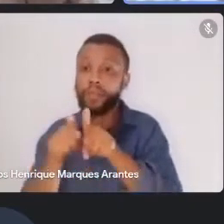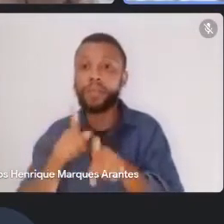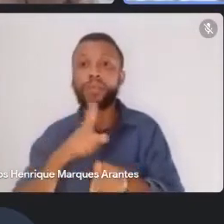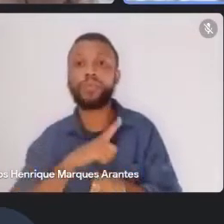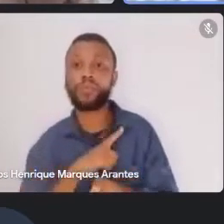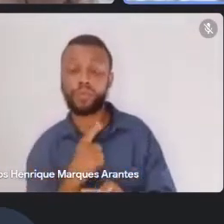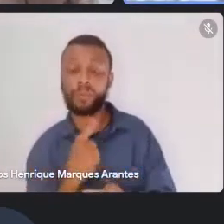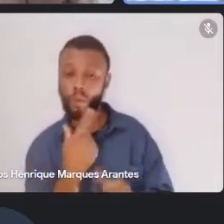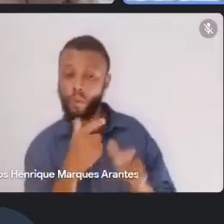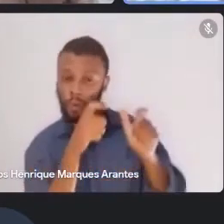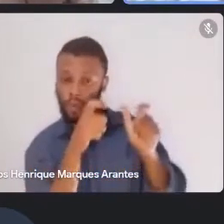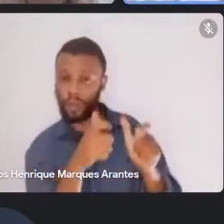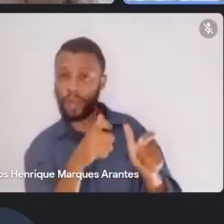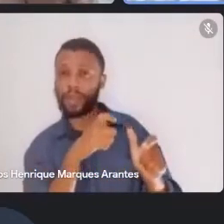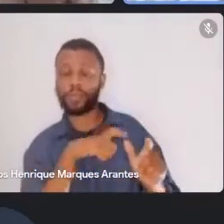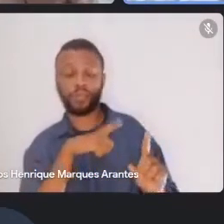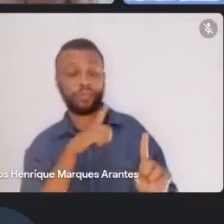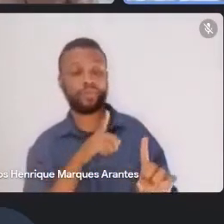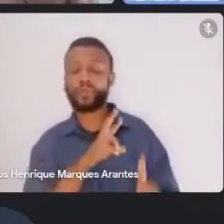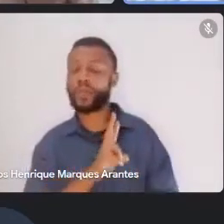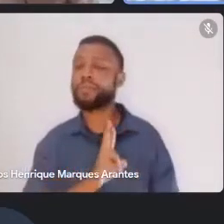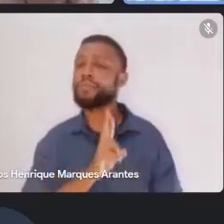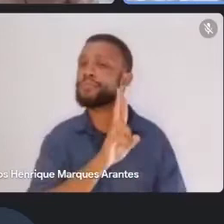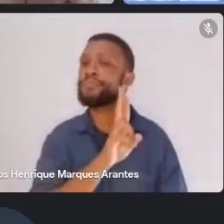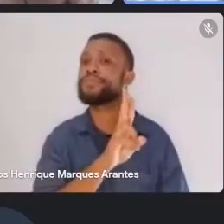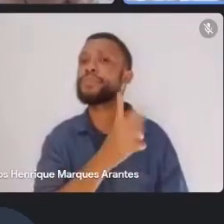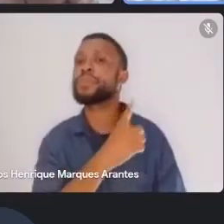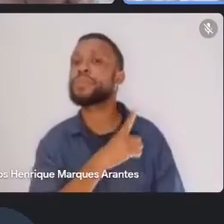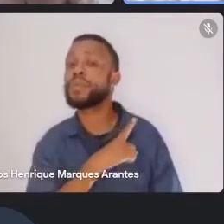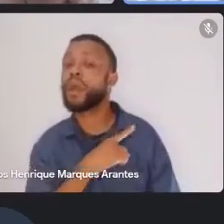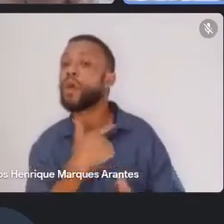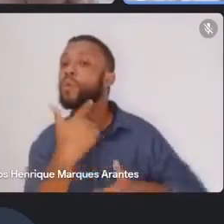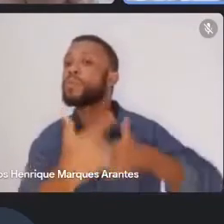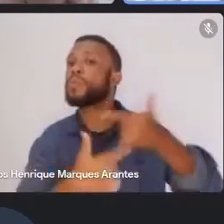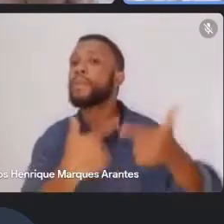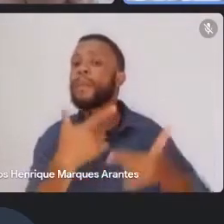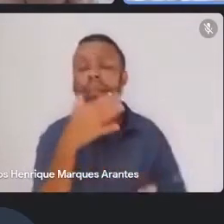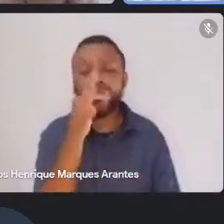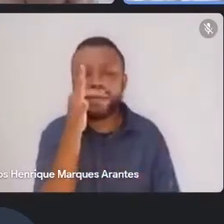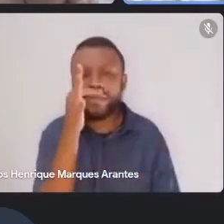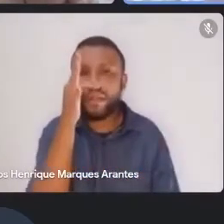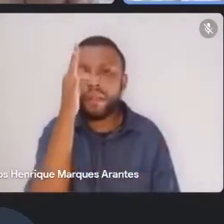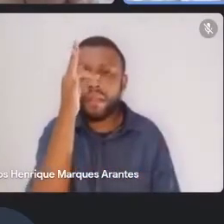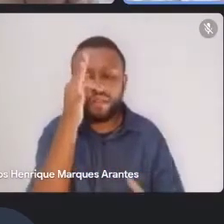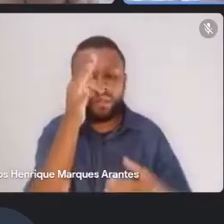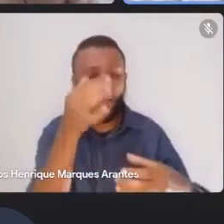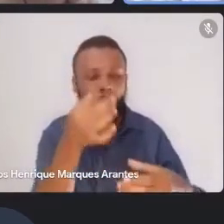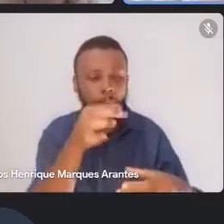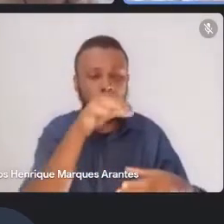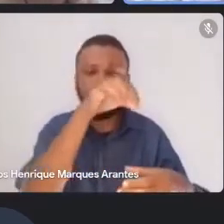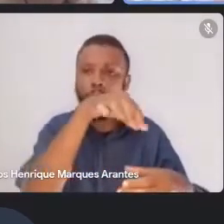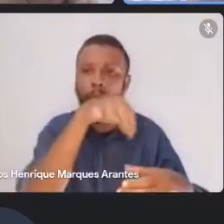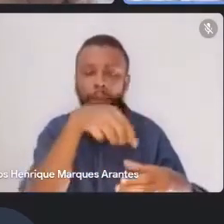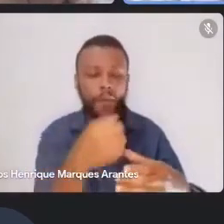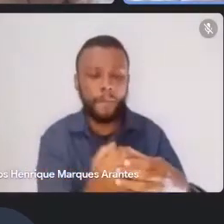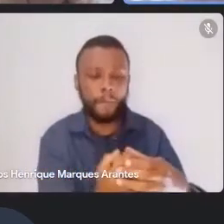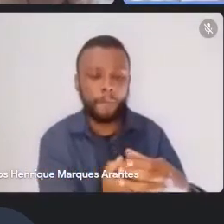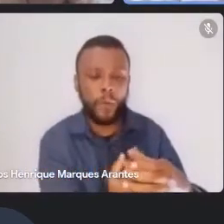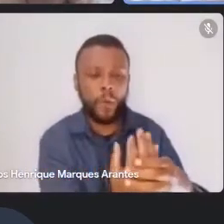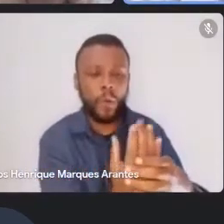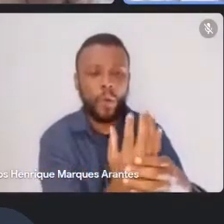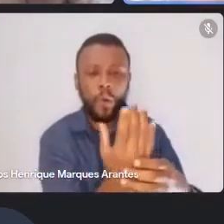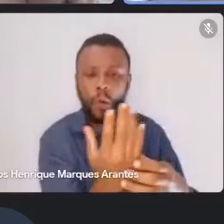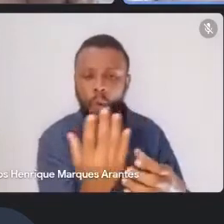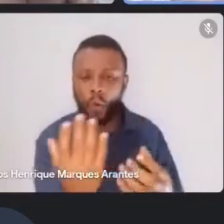uma senhora que tinha um trabalho de horta comunitária. Então, tinha uma coisa para a terra, de medicina tradicional